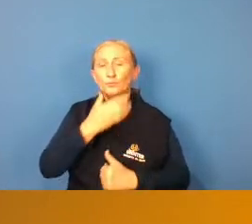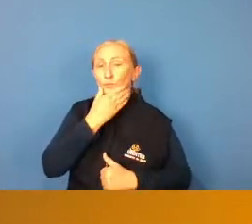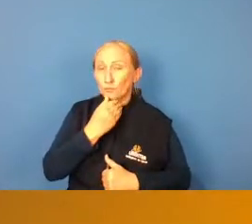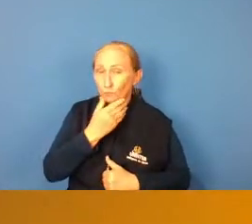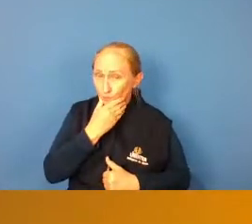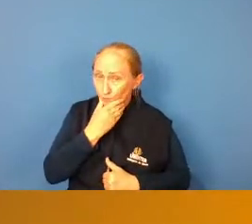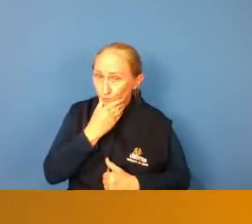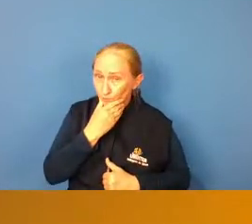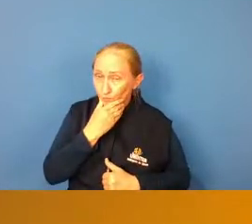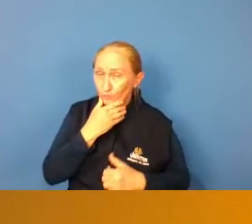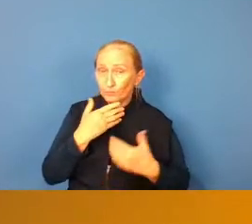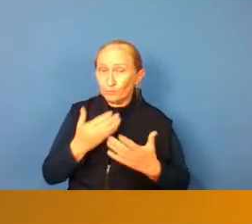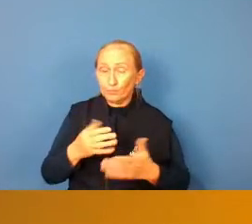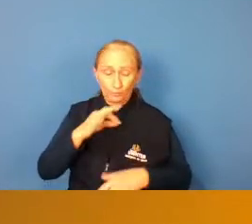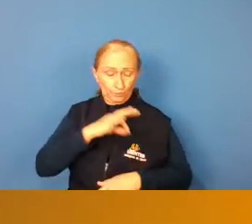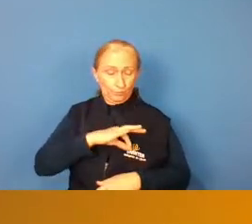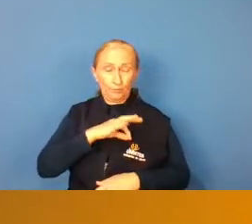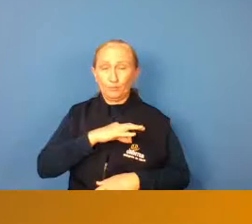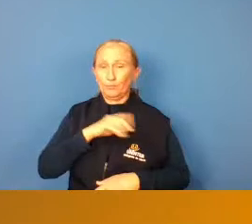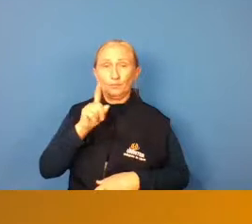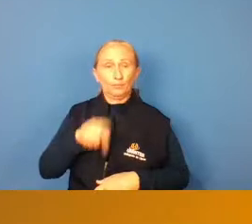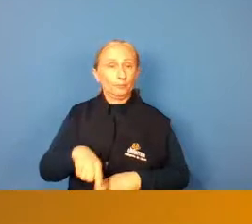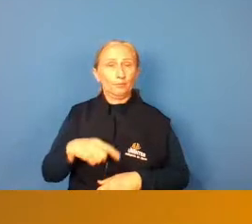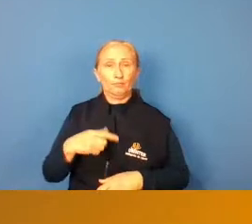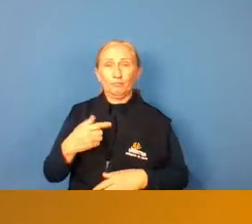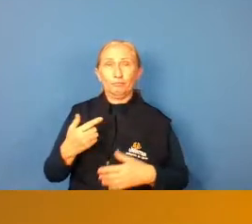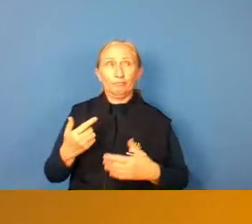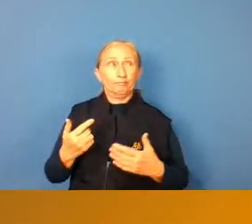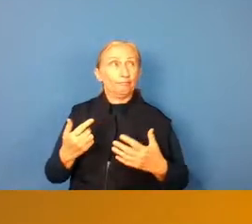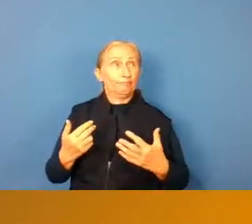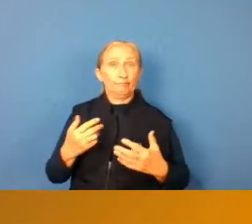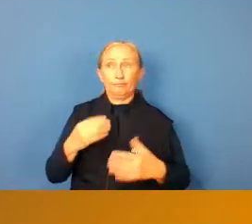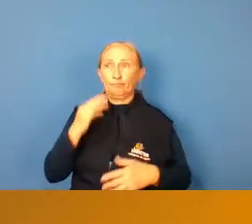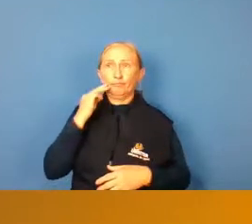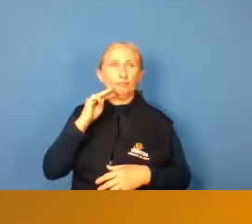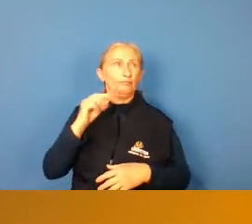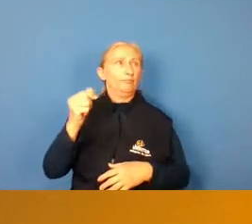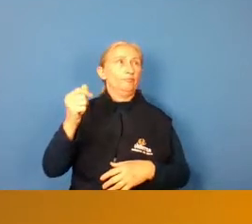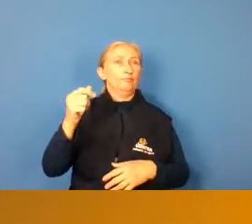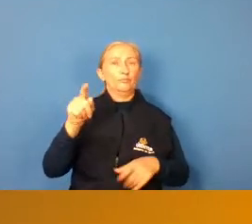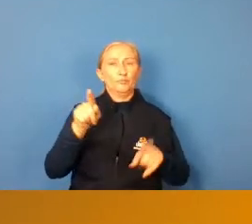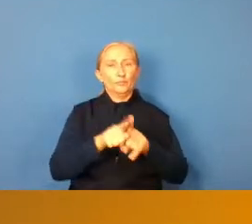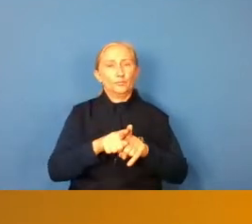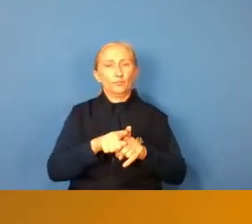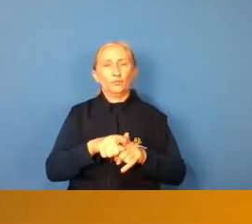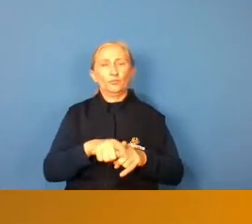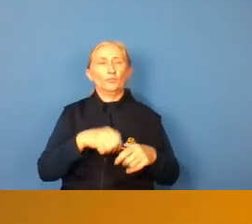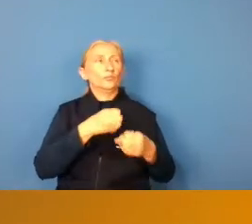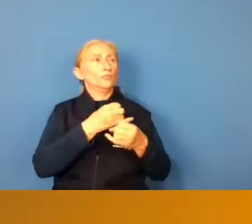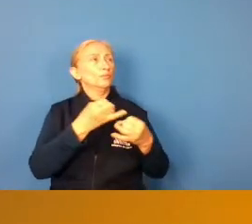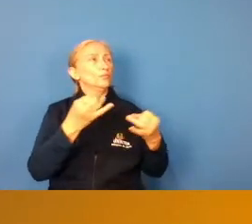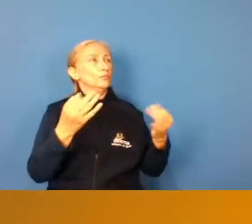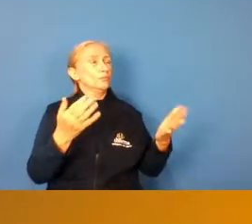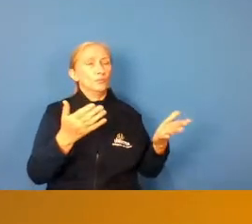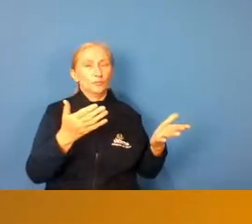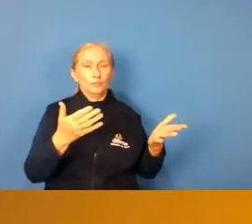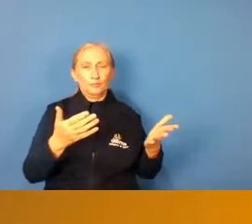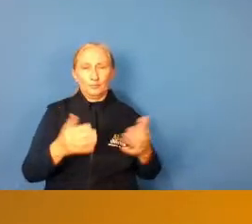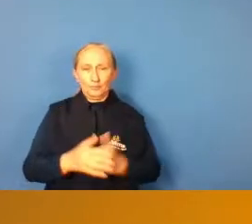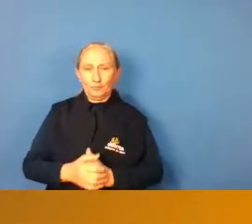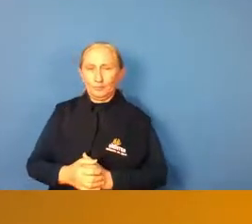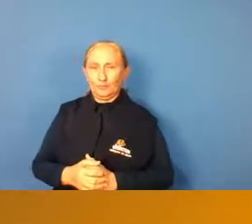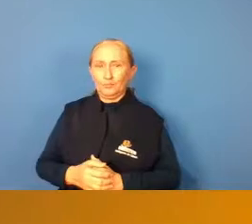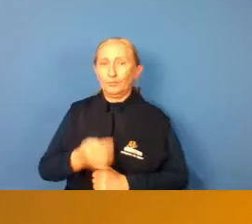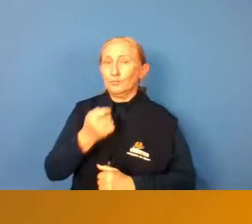né então os salários não são né milionários como os salários de muitos de muitos não né